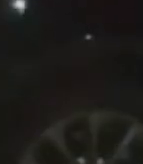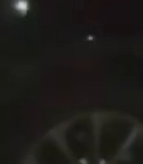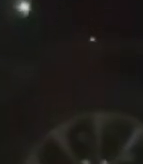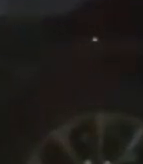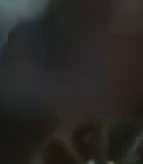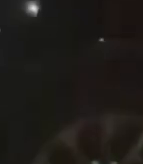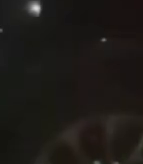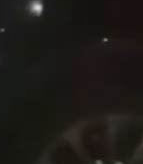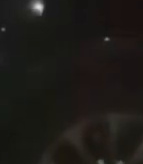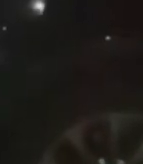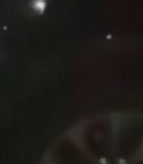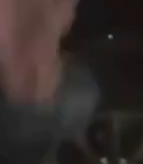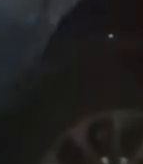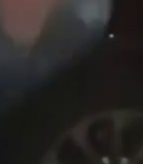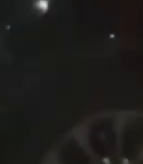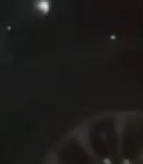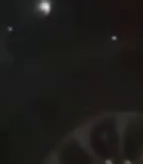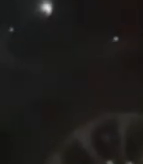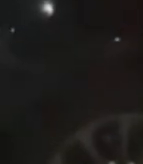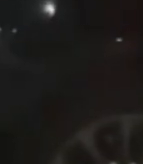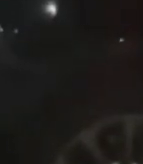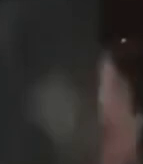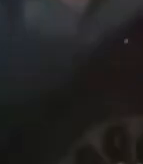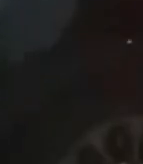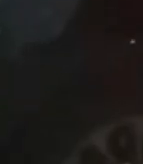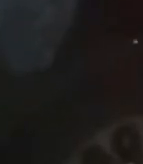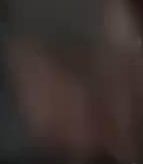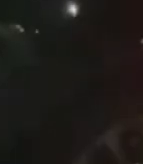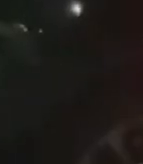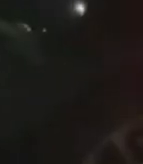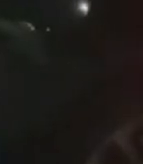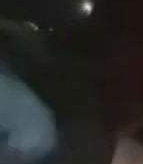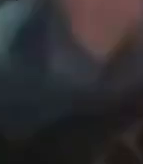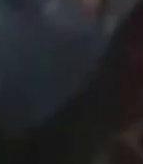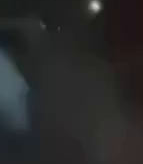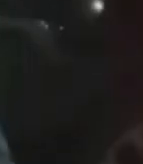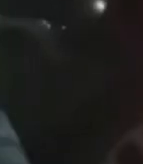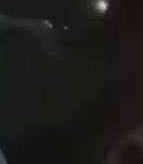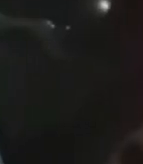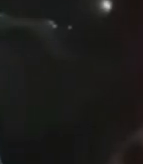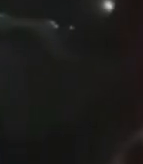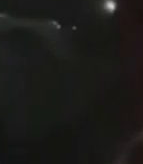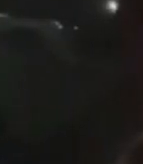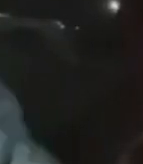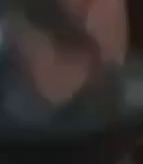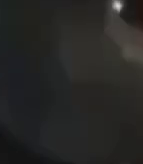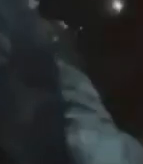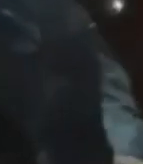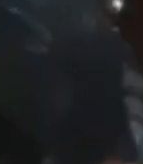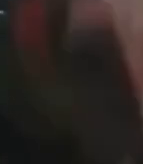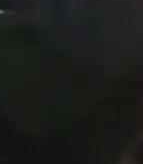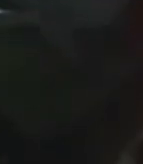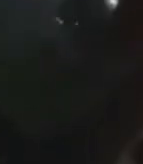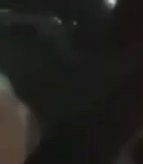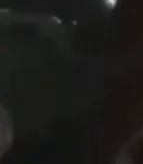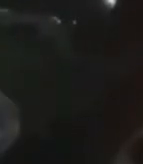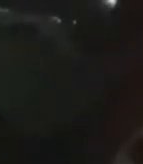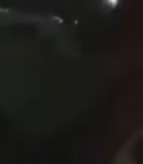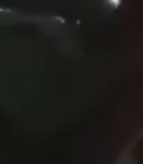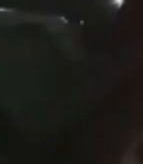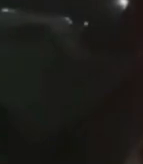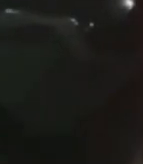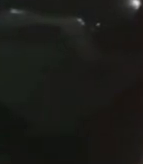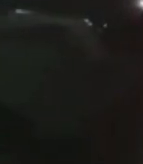tornou uma cidade só. Essas quatro cidades, elas têm aproximadamente 200 mil habitantes. Hoje, nós estamos